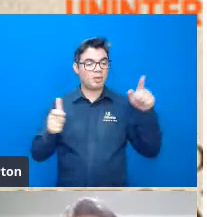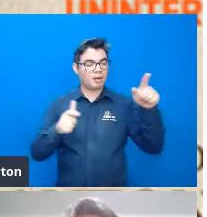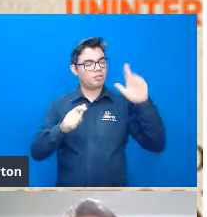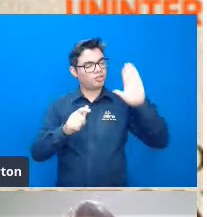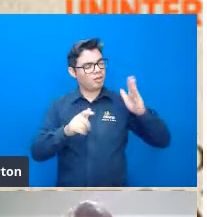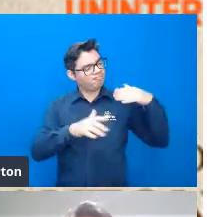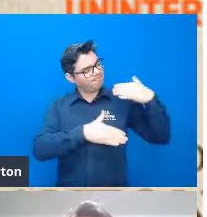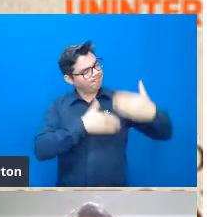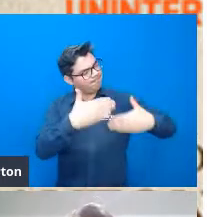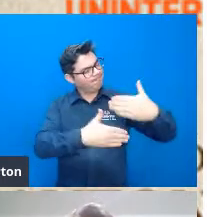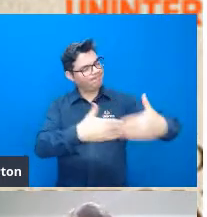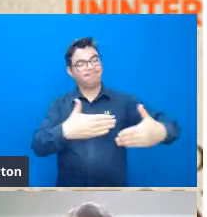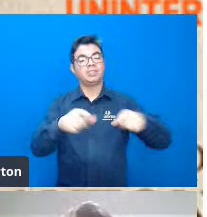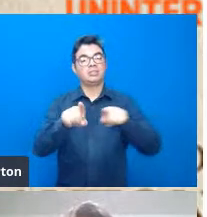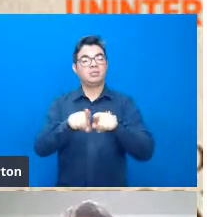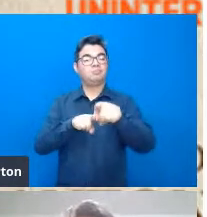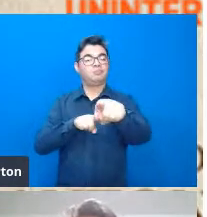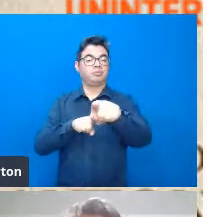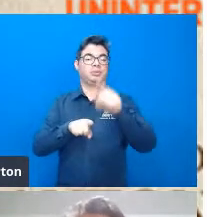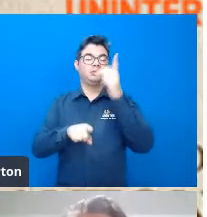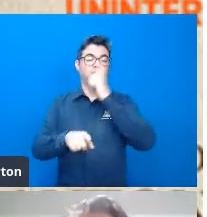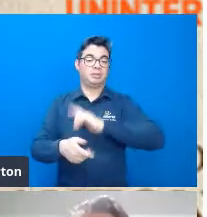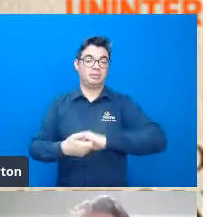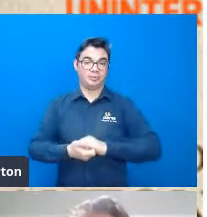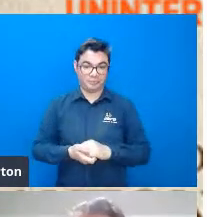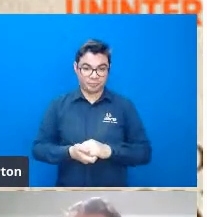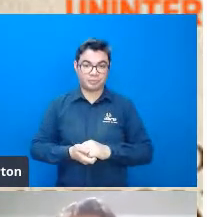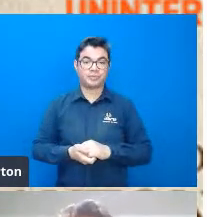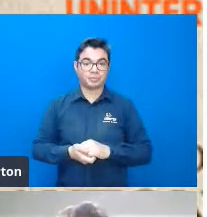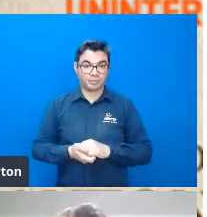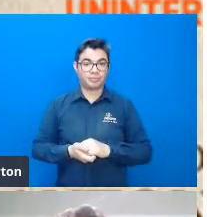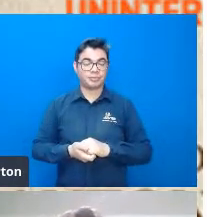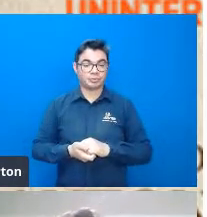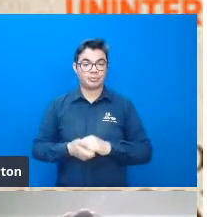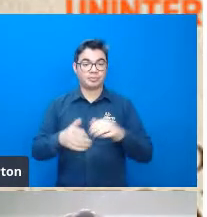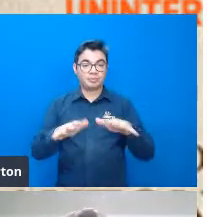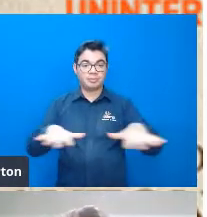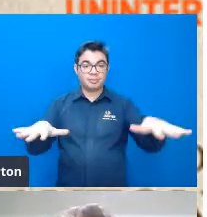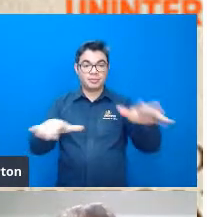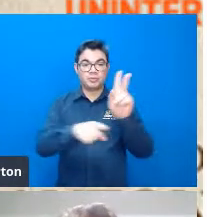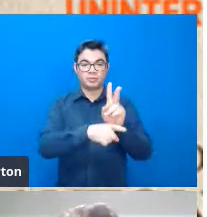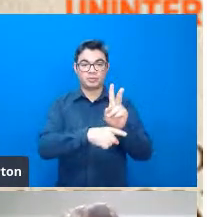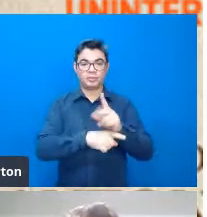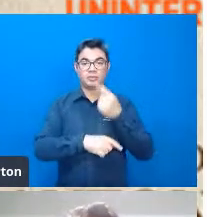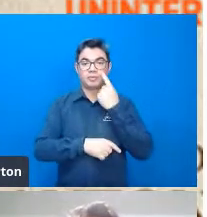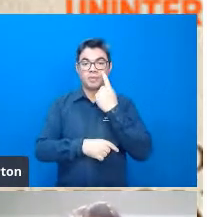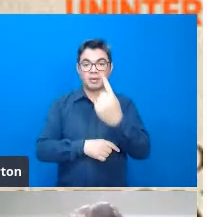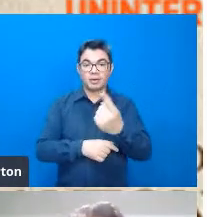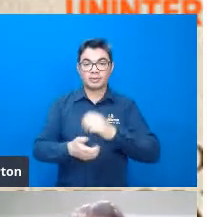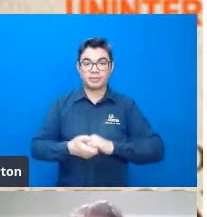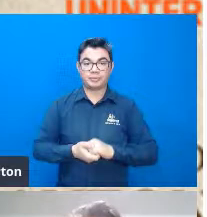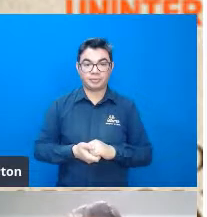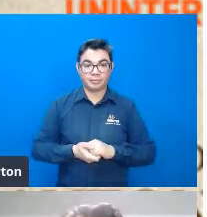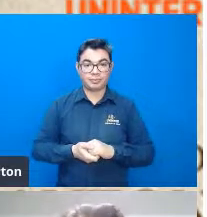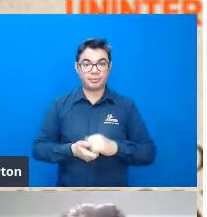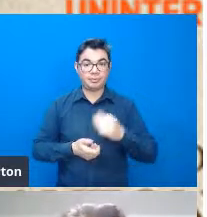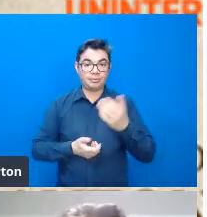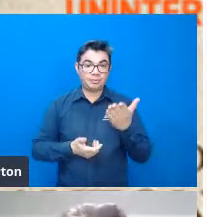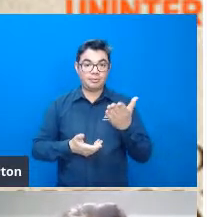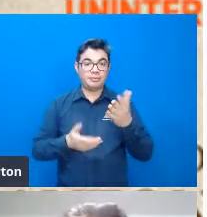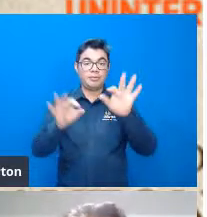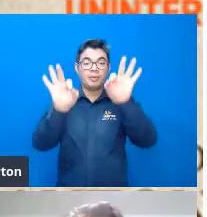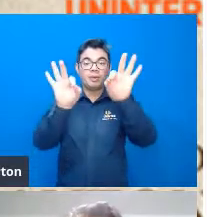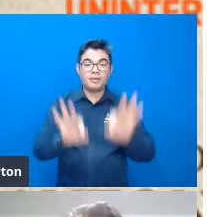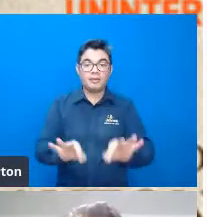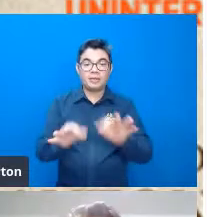voltada para essa parte da conservação ambiental pode passar por favor e aí no final da carreira dele como acho que não